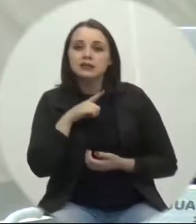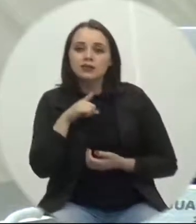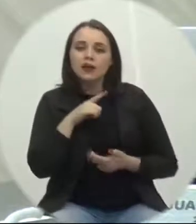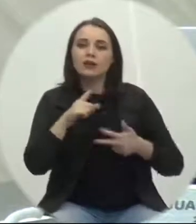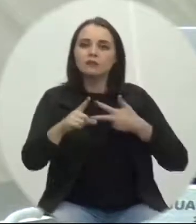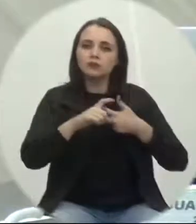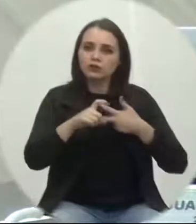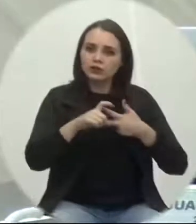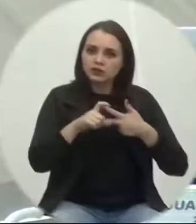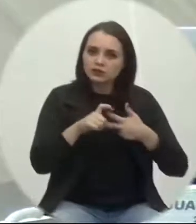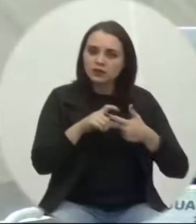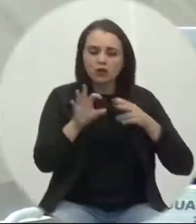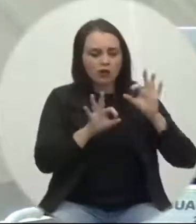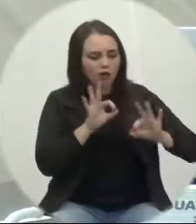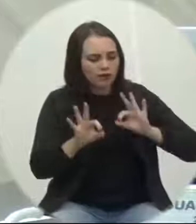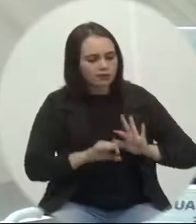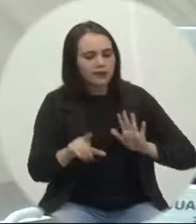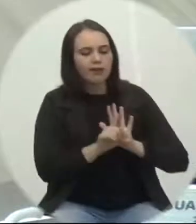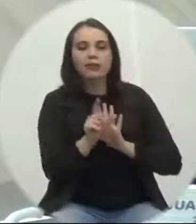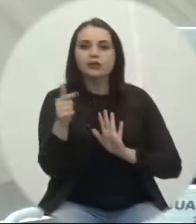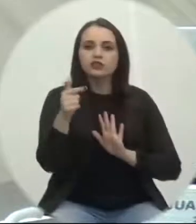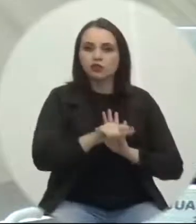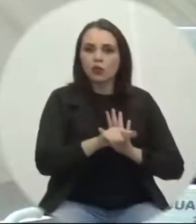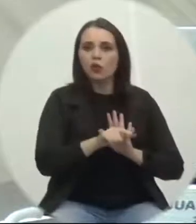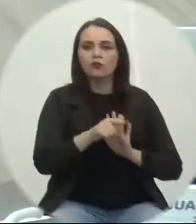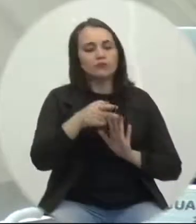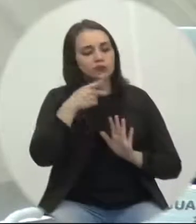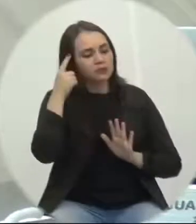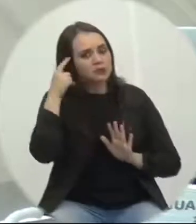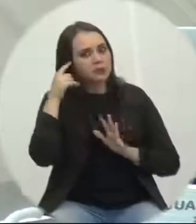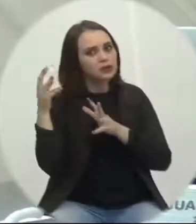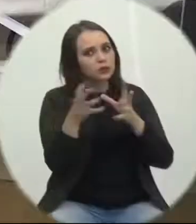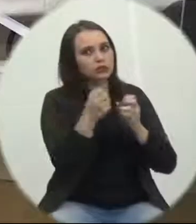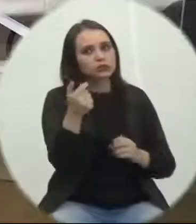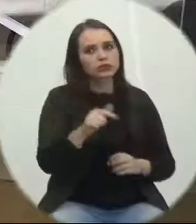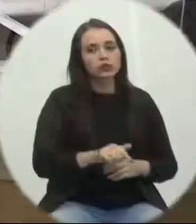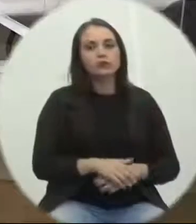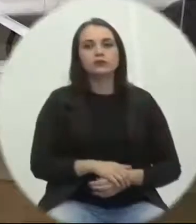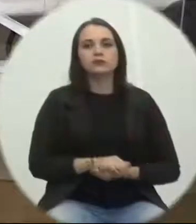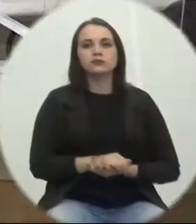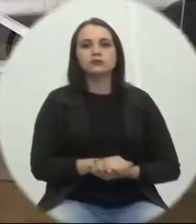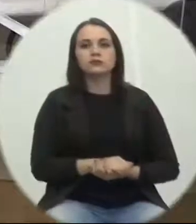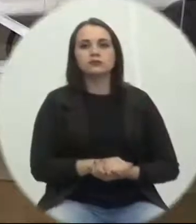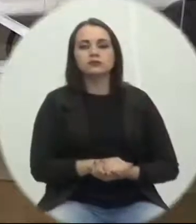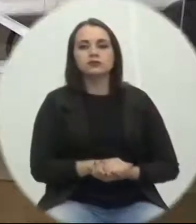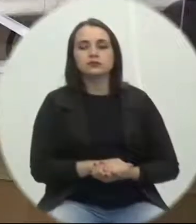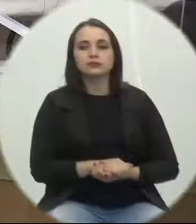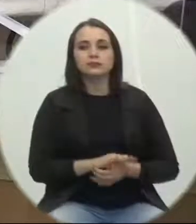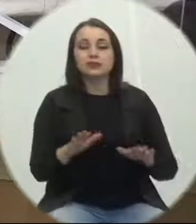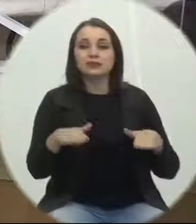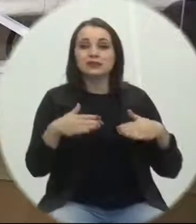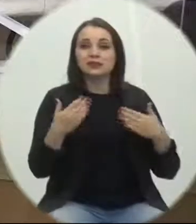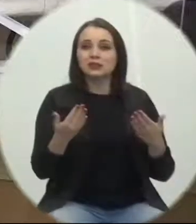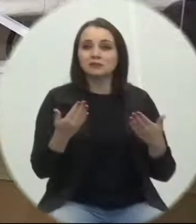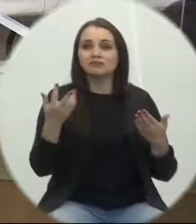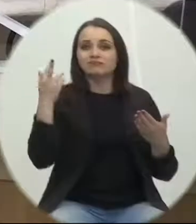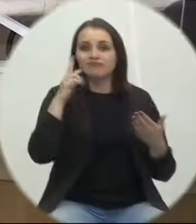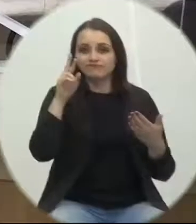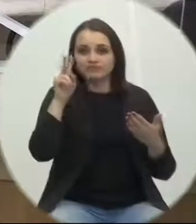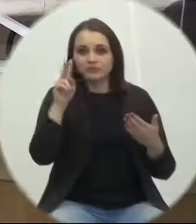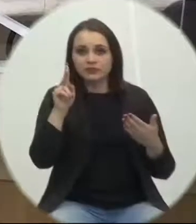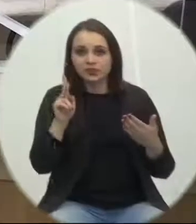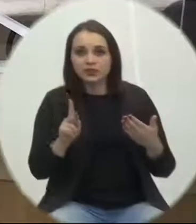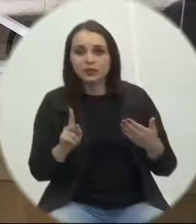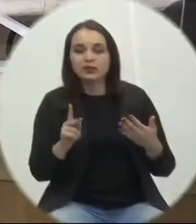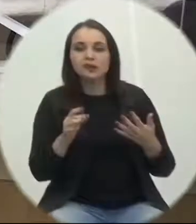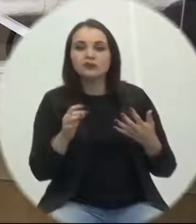Executivo em regulamentá-la e definir o protocolo? O requerimento está em discussão. Sr. Presidente, gostaria de discutir com a palavra